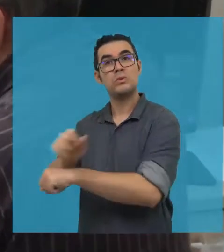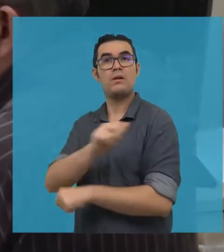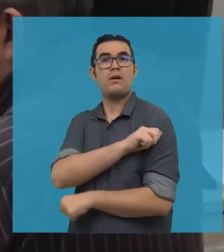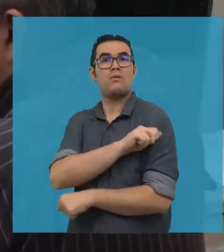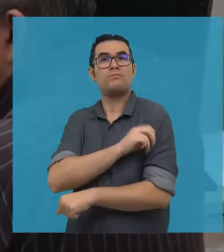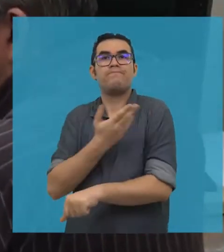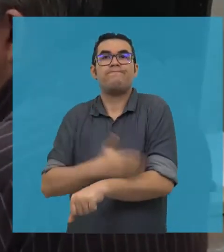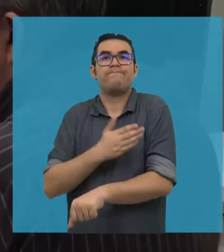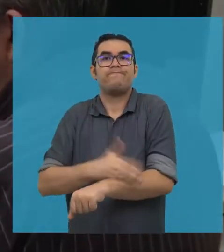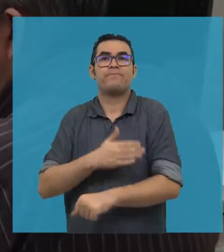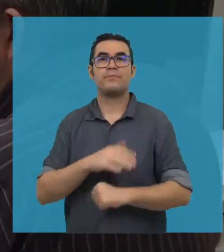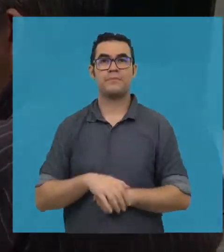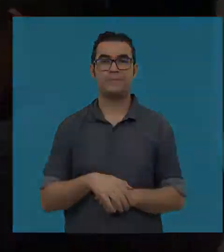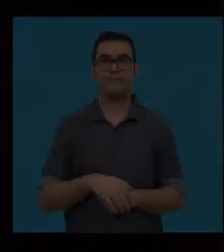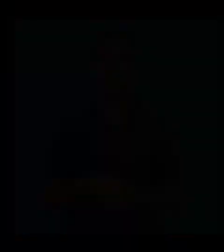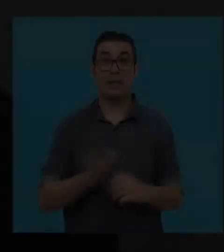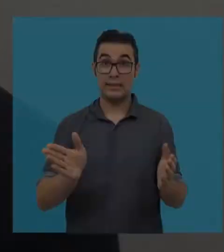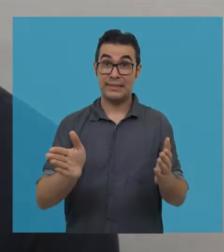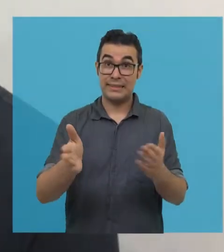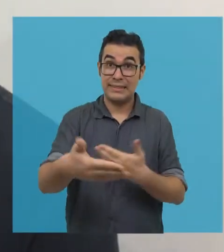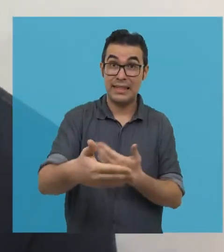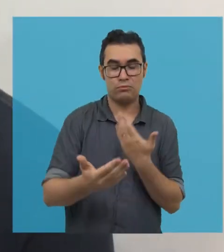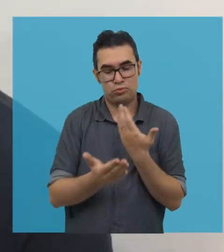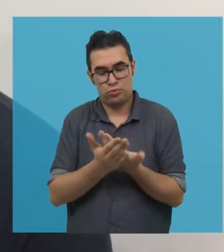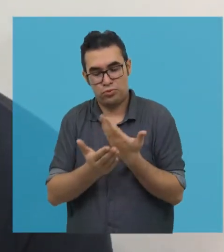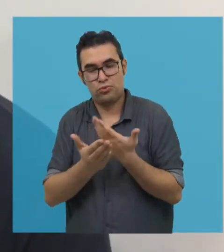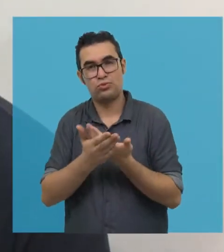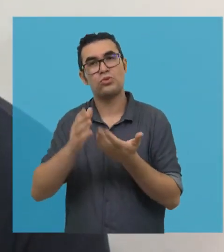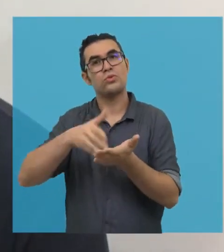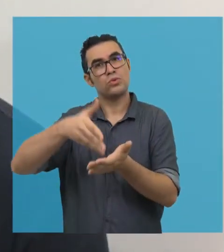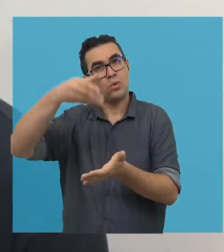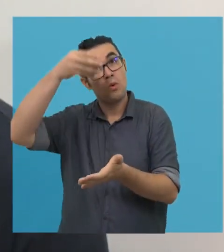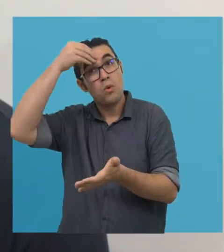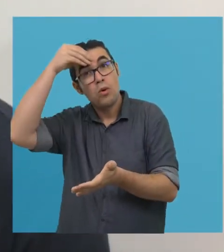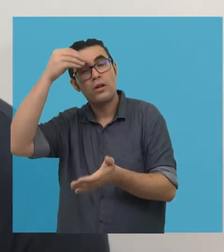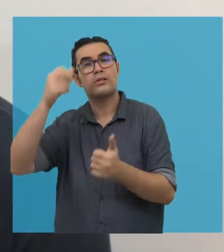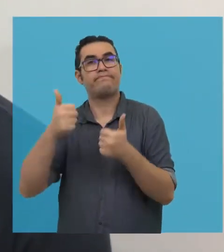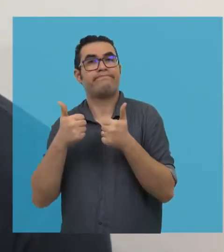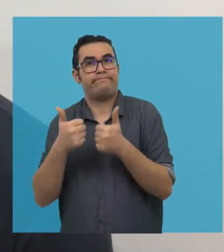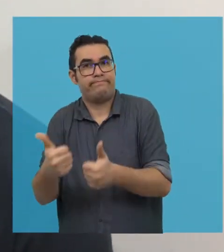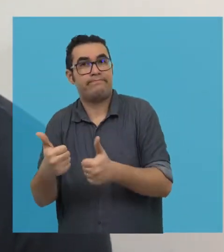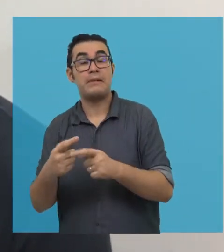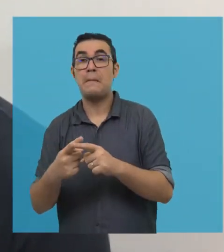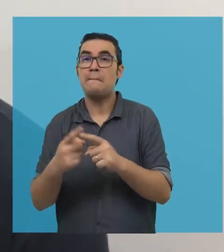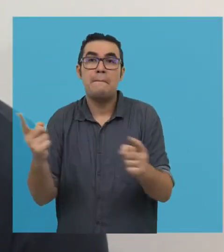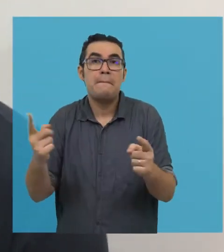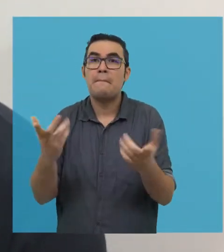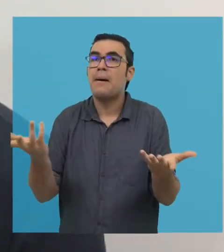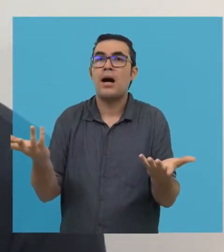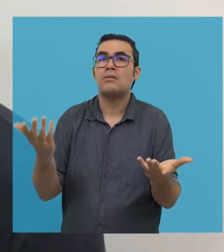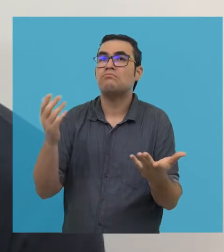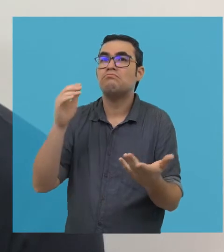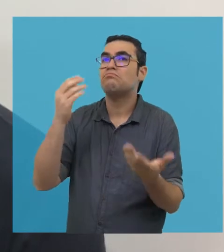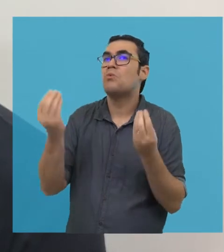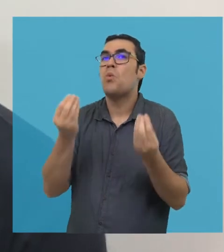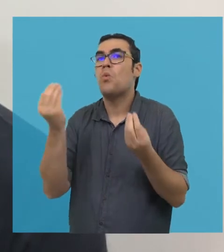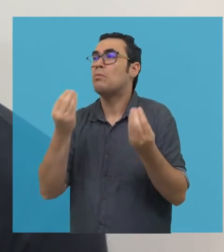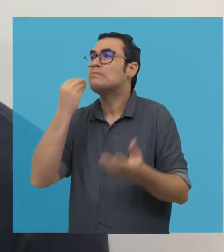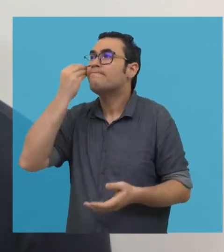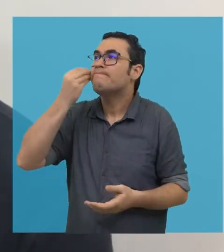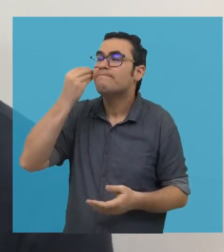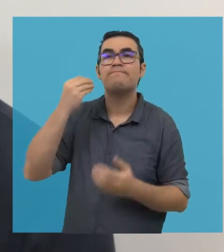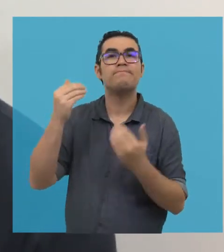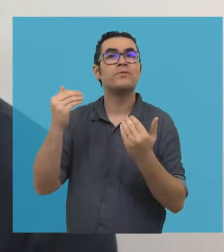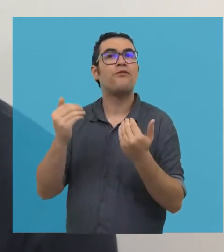fortalece a formação dos estudantes. Na sala de aula a gente tem um campo teórico para ir sendo trabalhado de uma forma que a gente não consegue